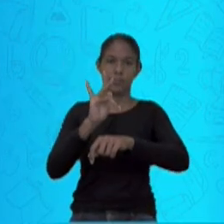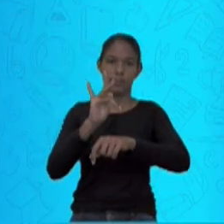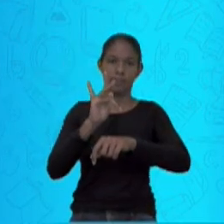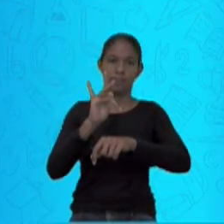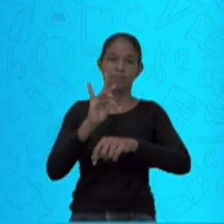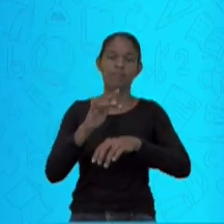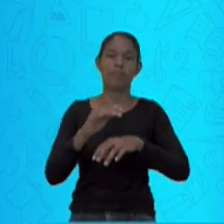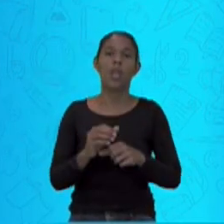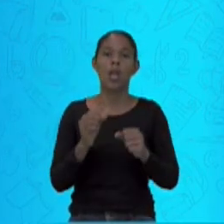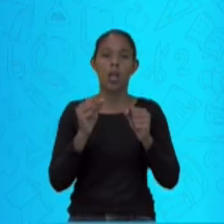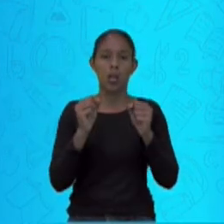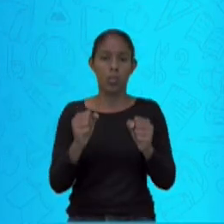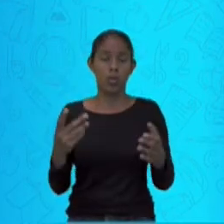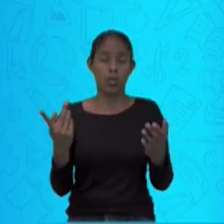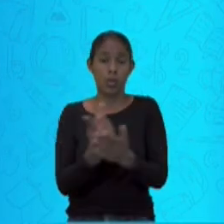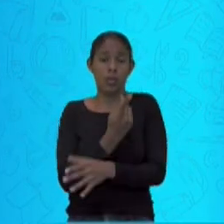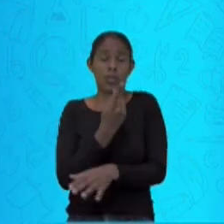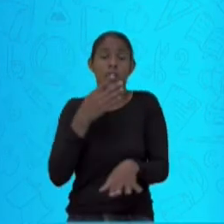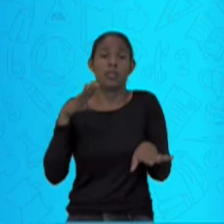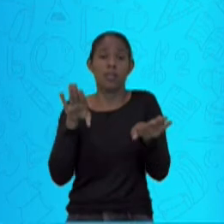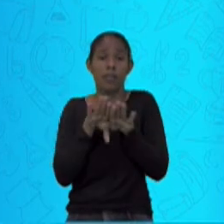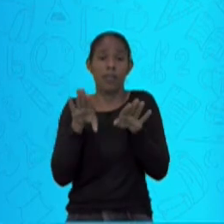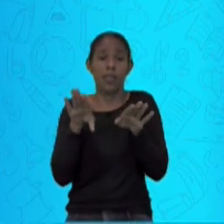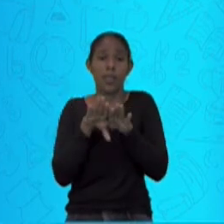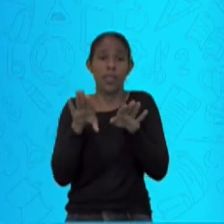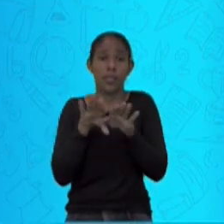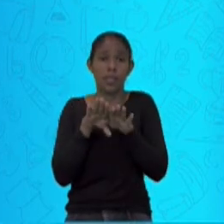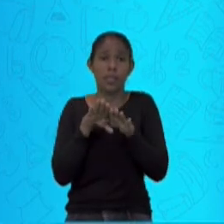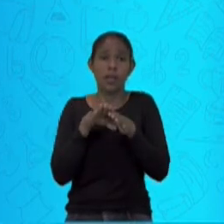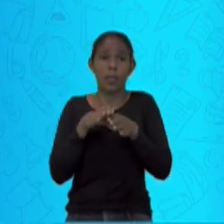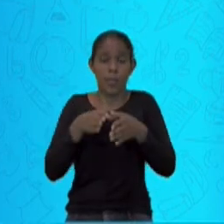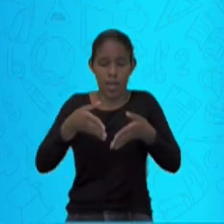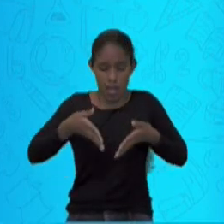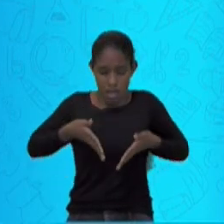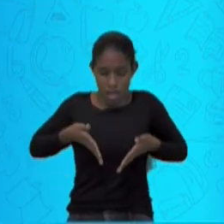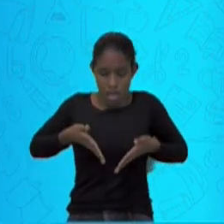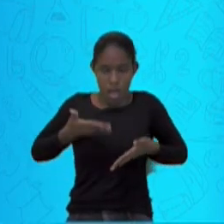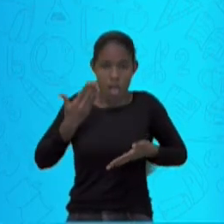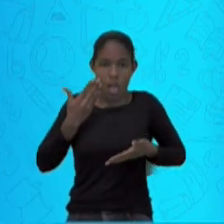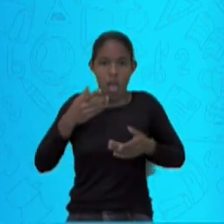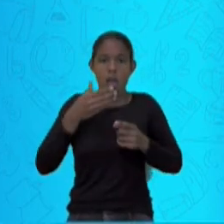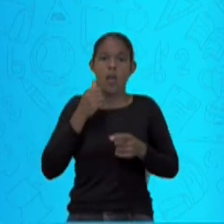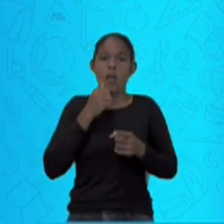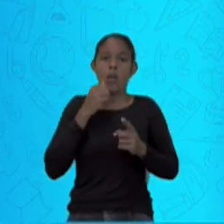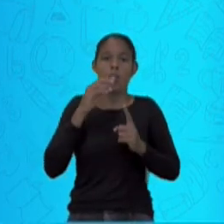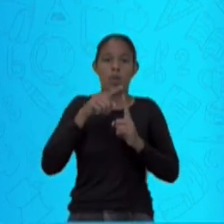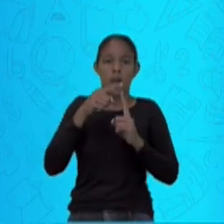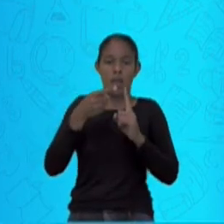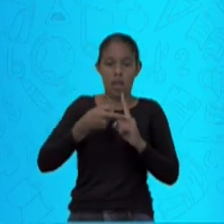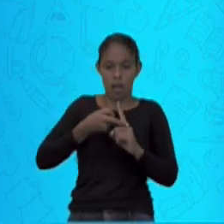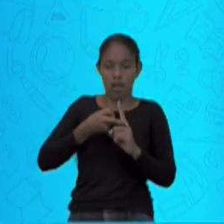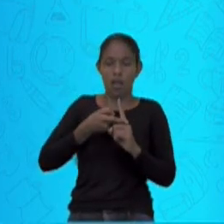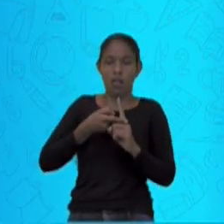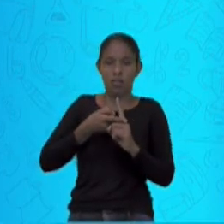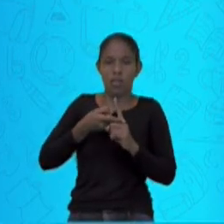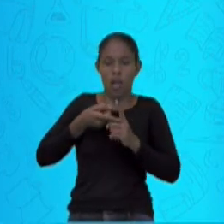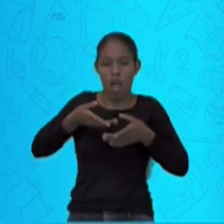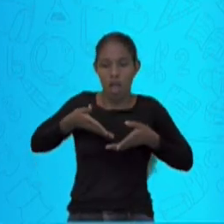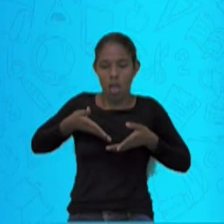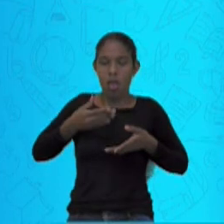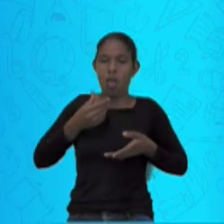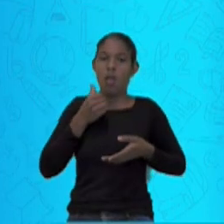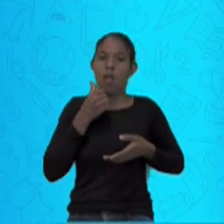Podendo ocorrer quase que exclusivamente no intraparto de gestantes virêmicas. Pode ocorrer transmissão por via transfusional,